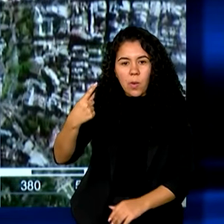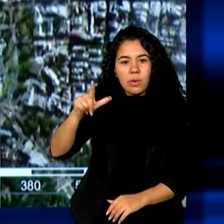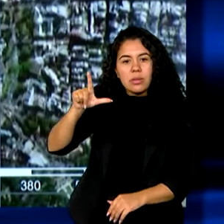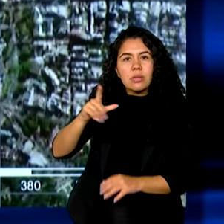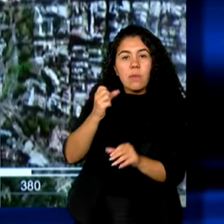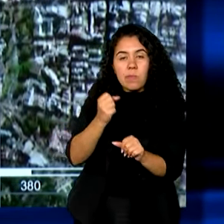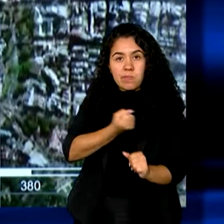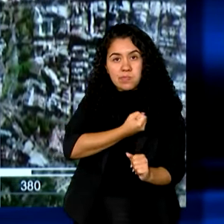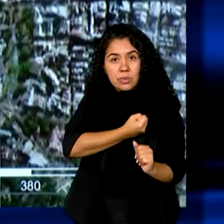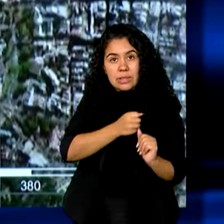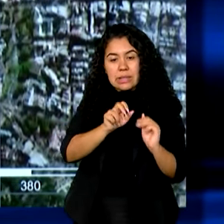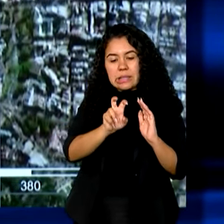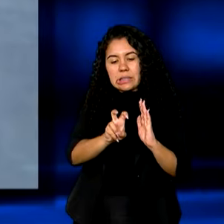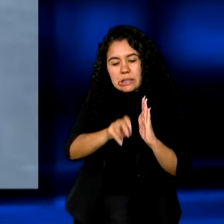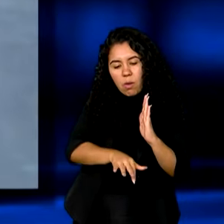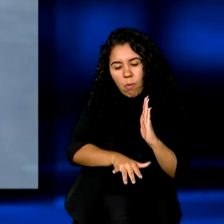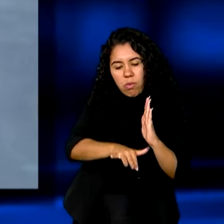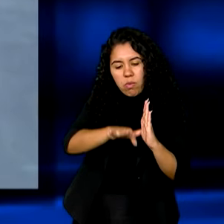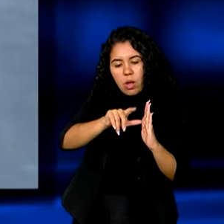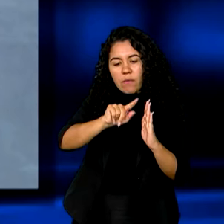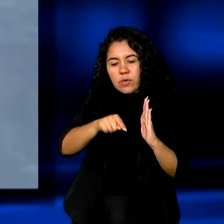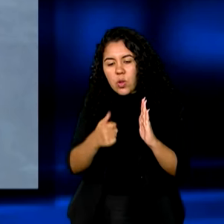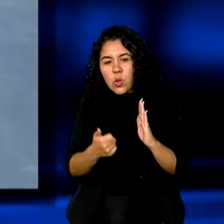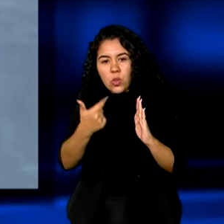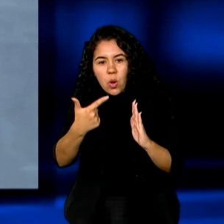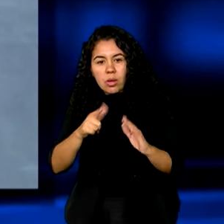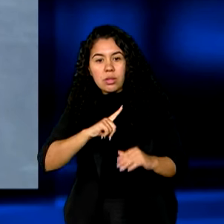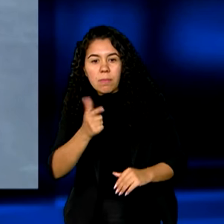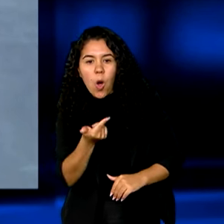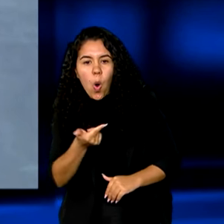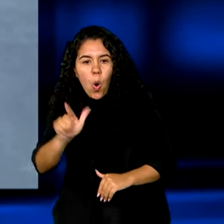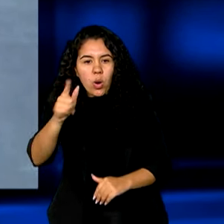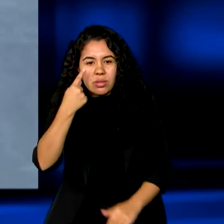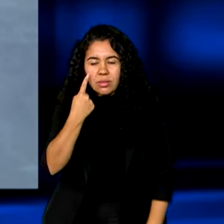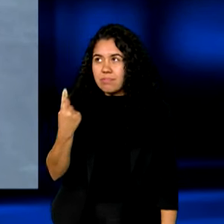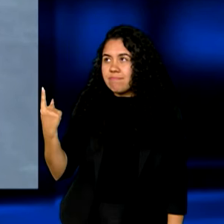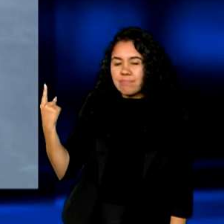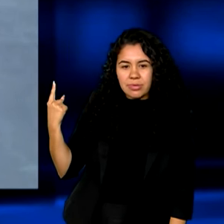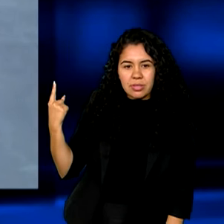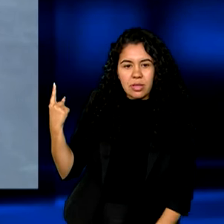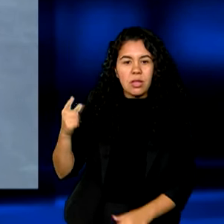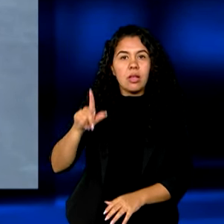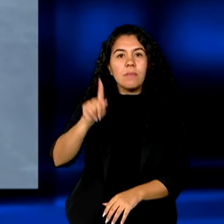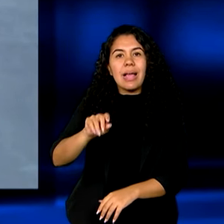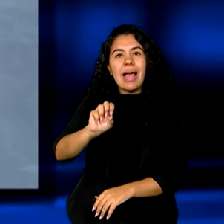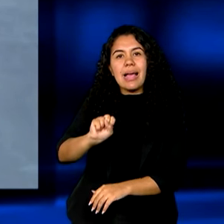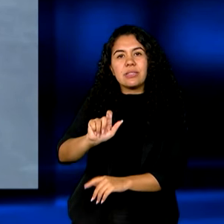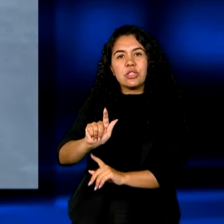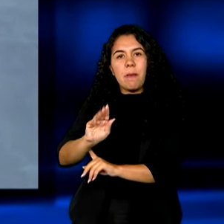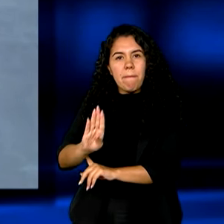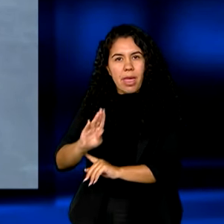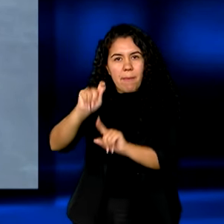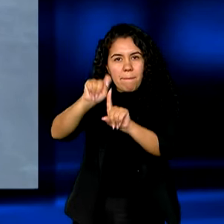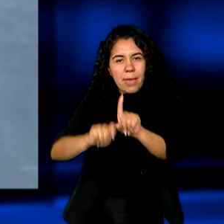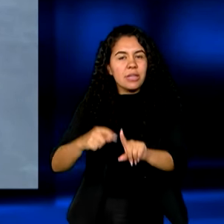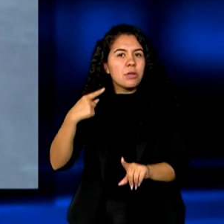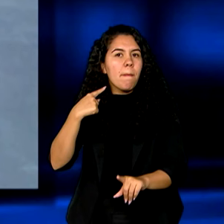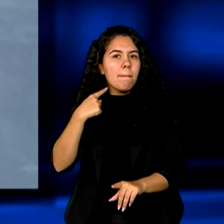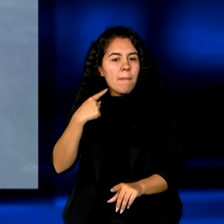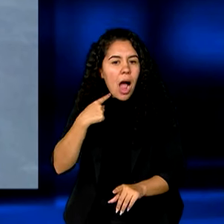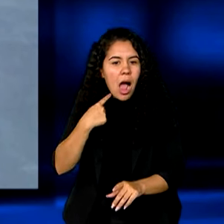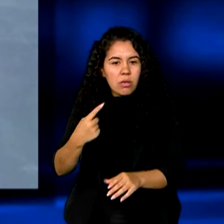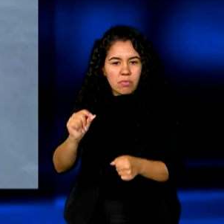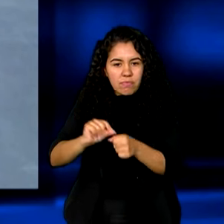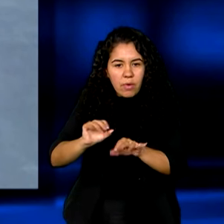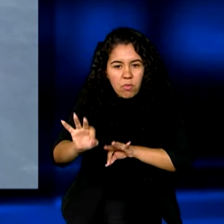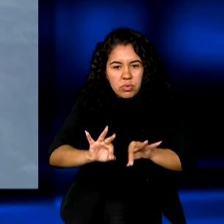5 metros e 12. E na estação-usina do gasômetro, instalada pelo SGB em maio, 4 metros